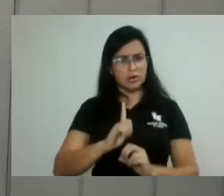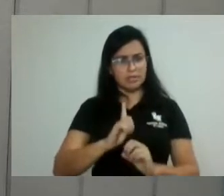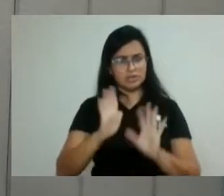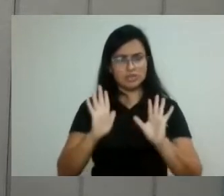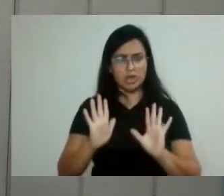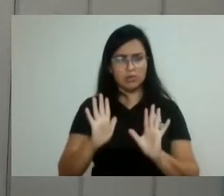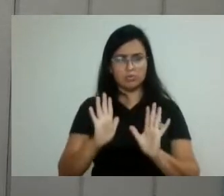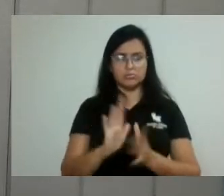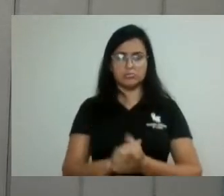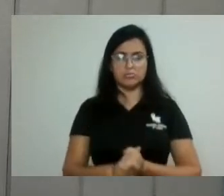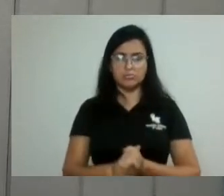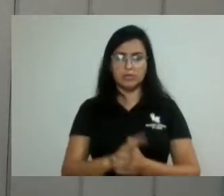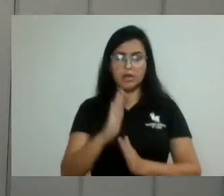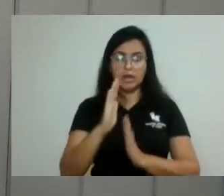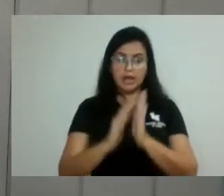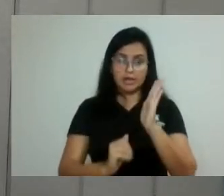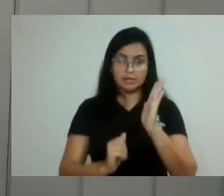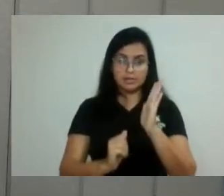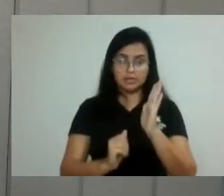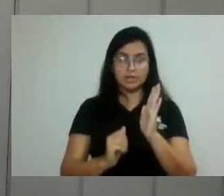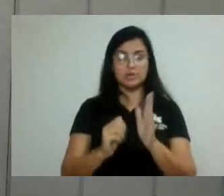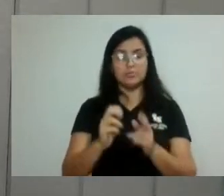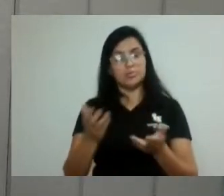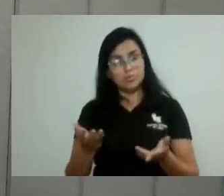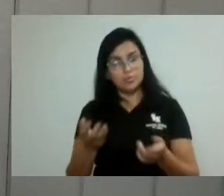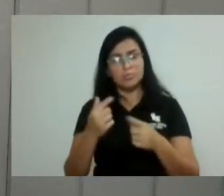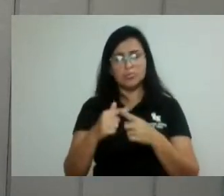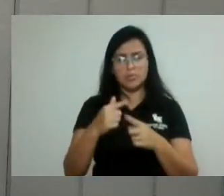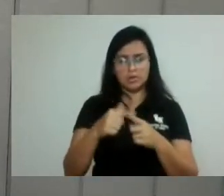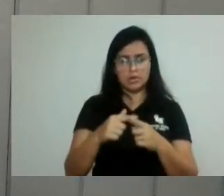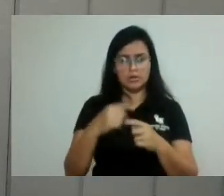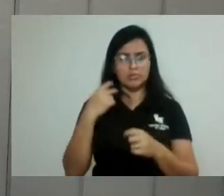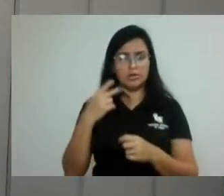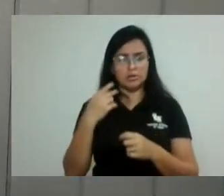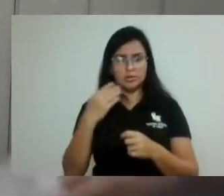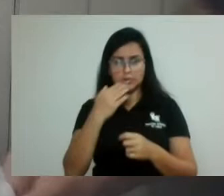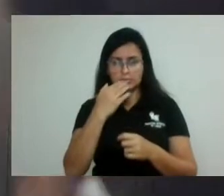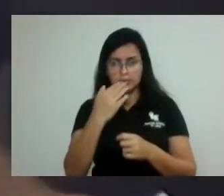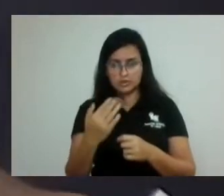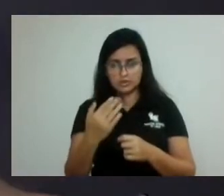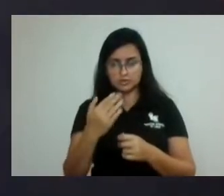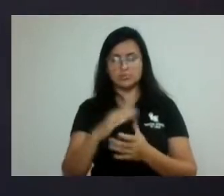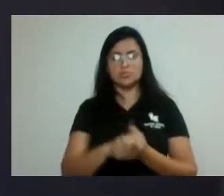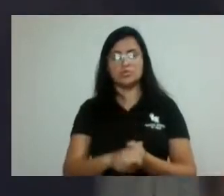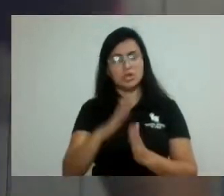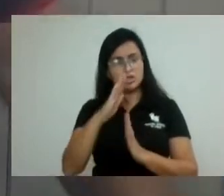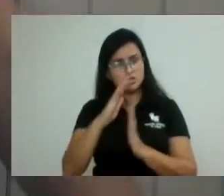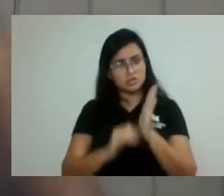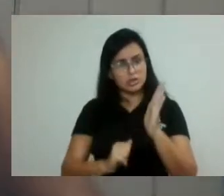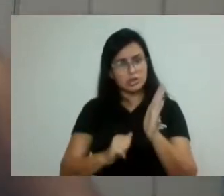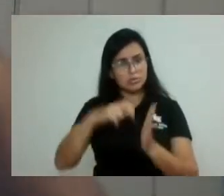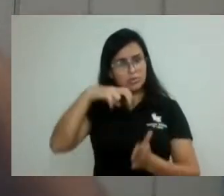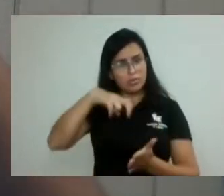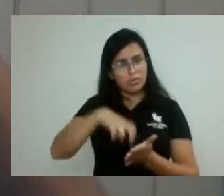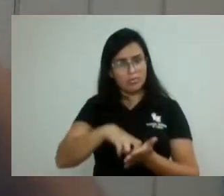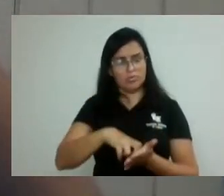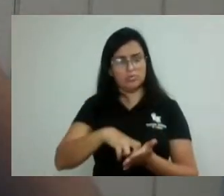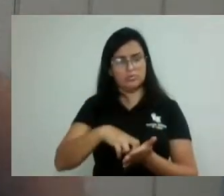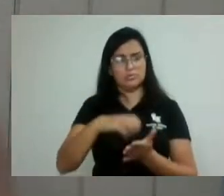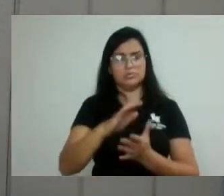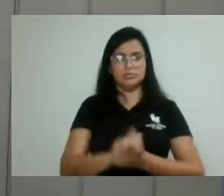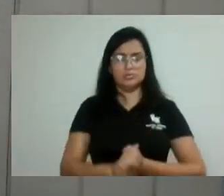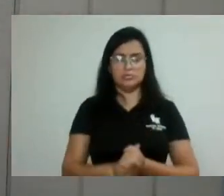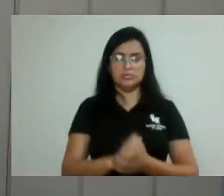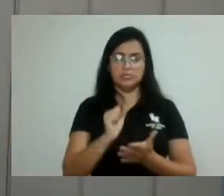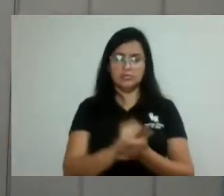vereadores, para se sentirem mais à vontade, a parte da multa. E demos a orientação de onde são as denúncias, que é coisa norma, que já vão